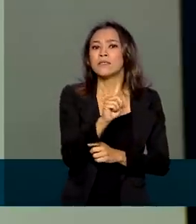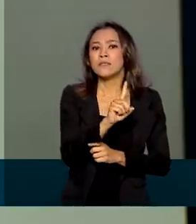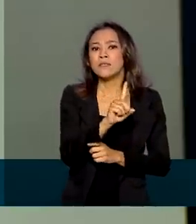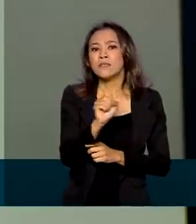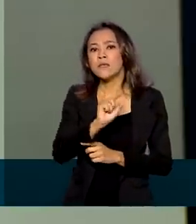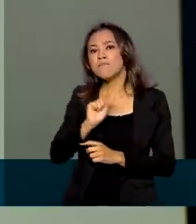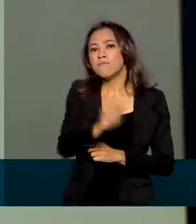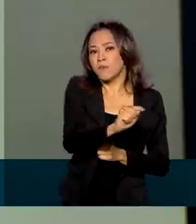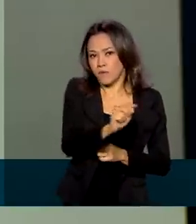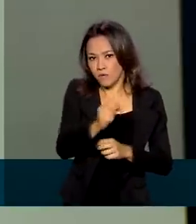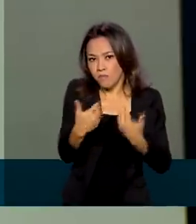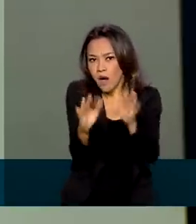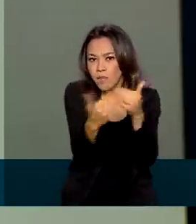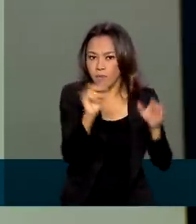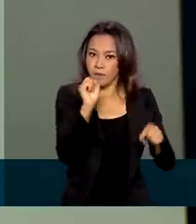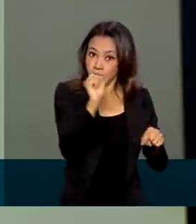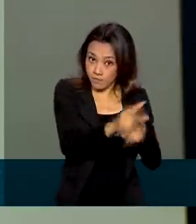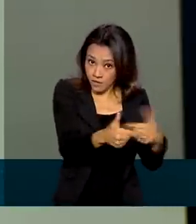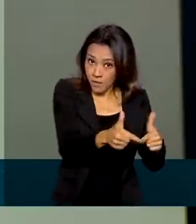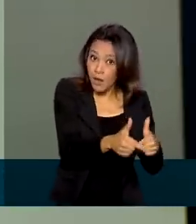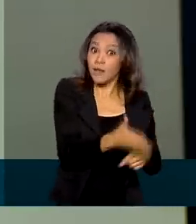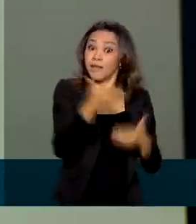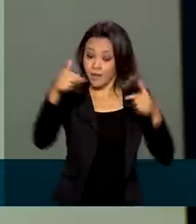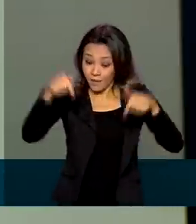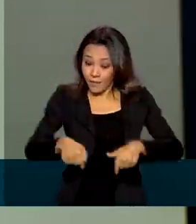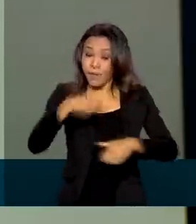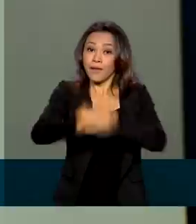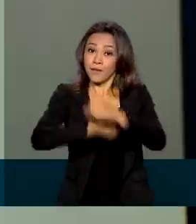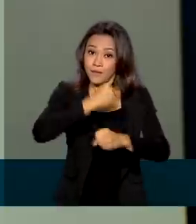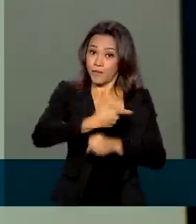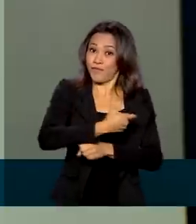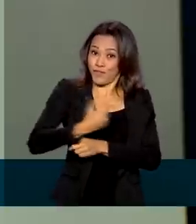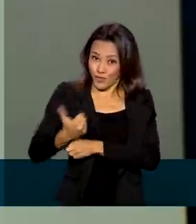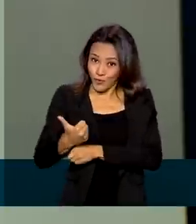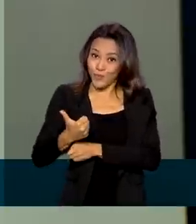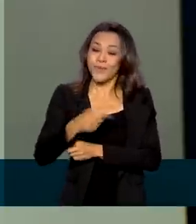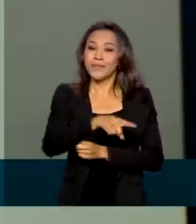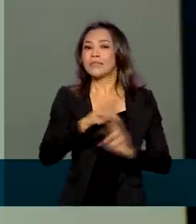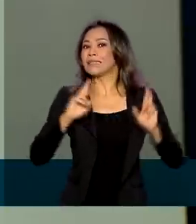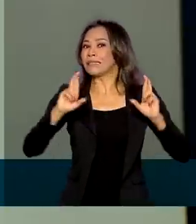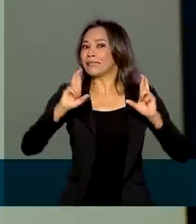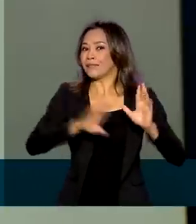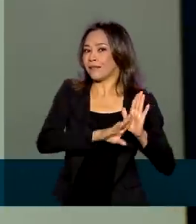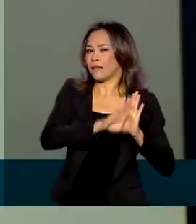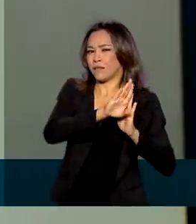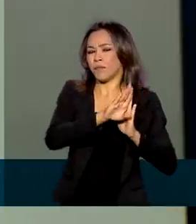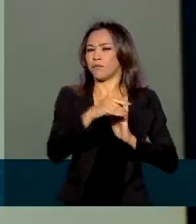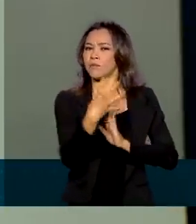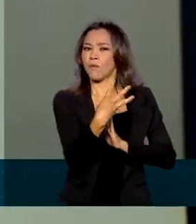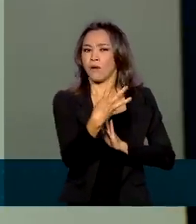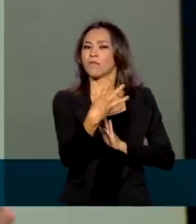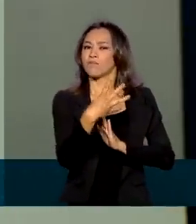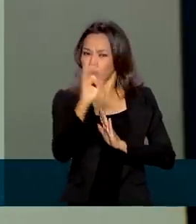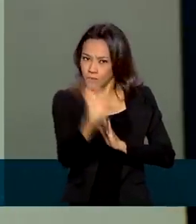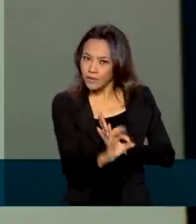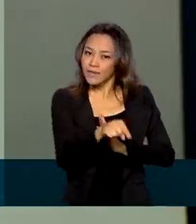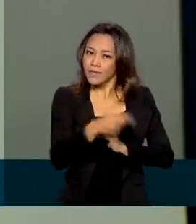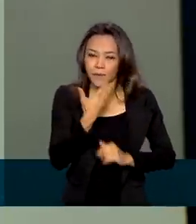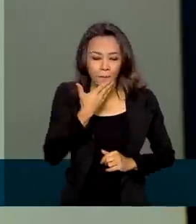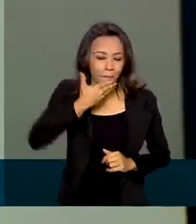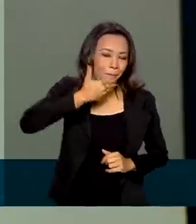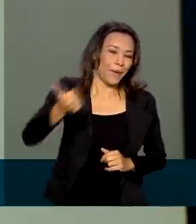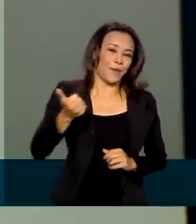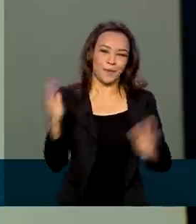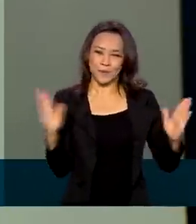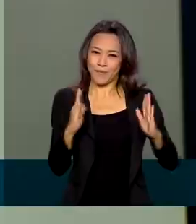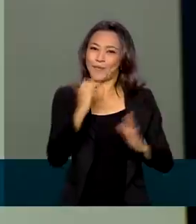e agora promete ser a vedete de 2021, quando é esperado um crescimento de em torno de 4%, que seria o melhor em